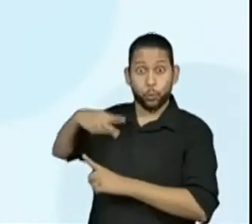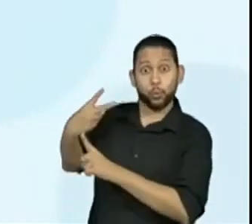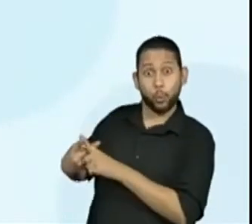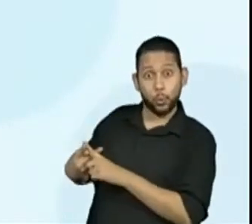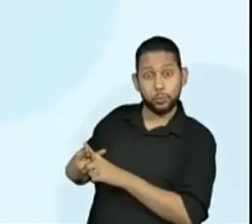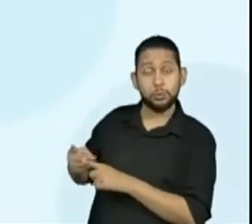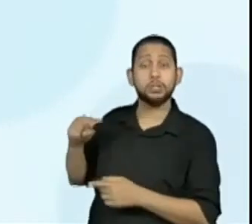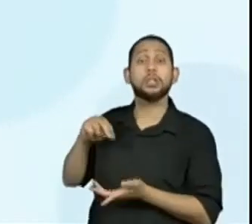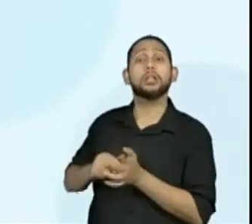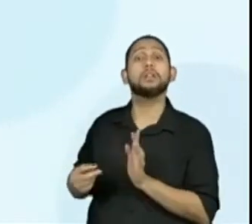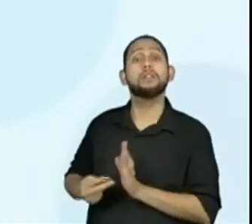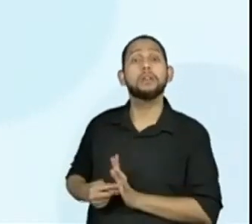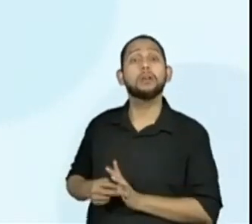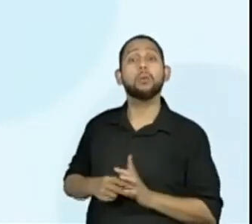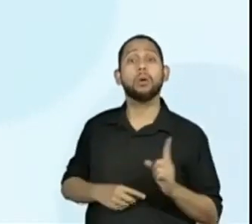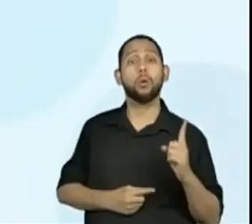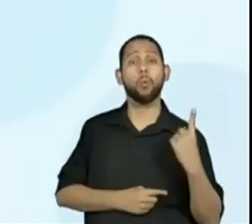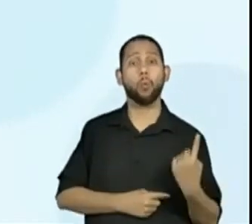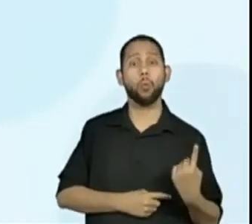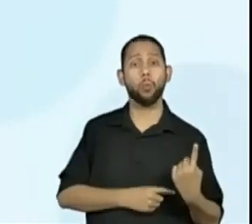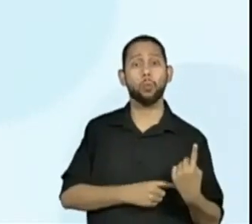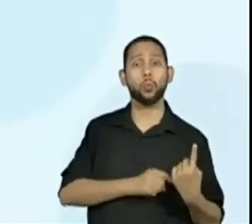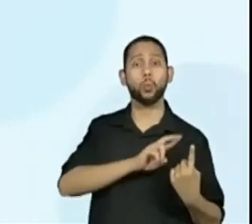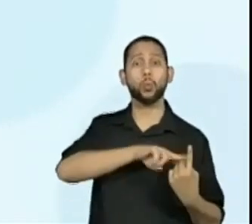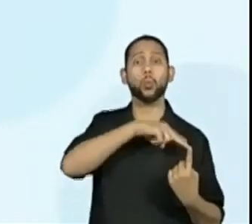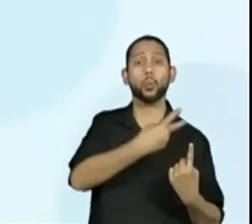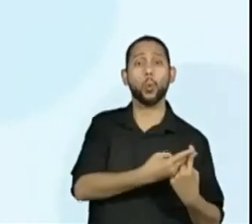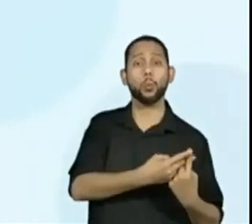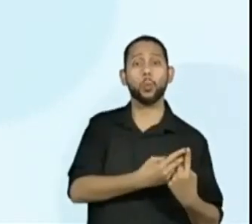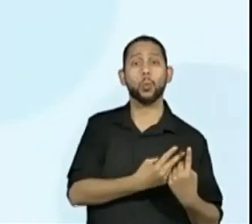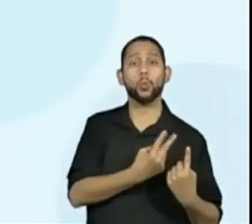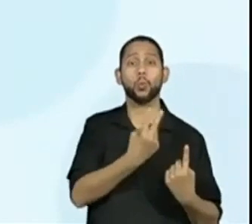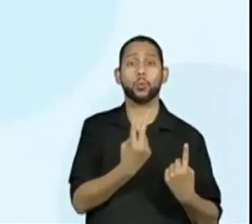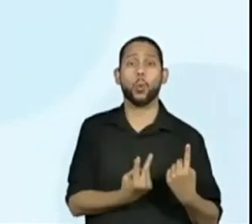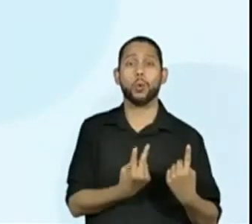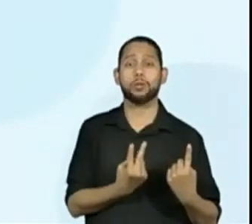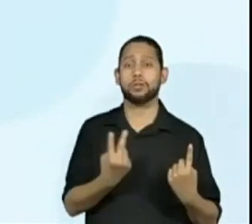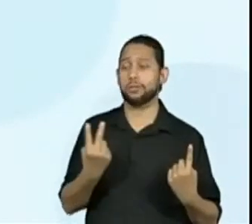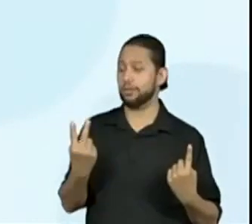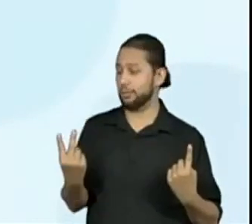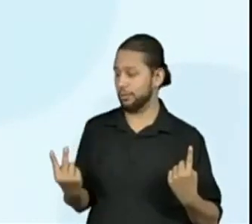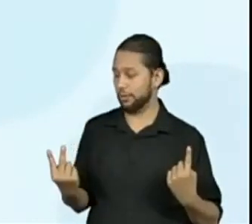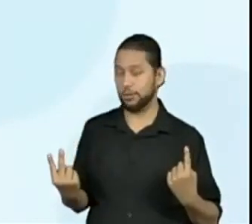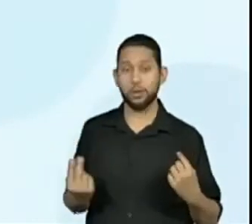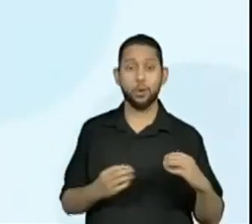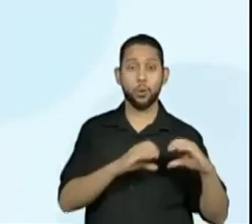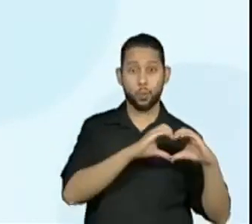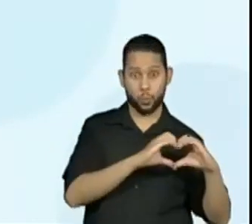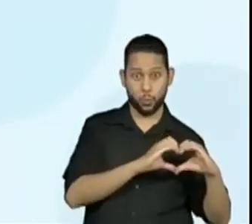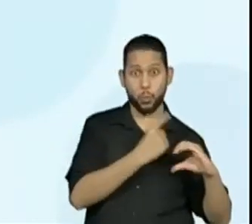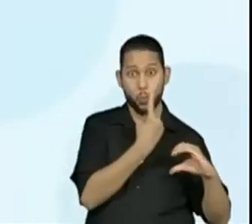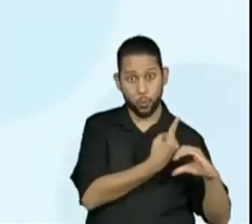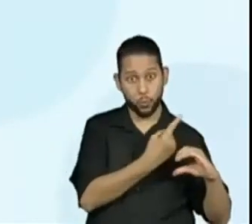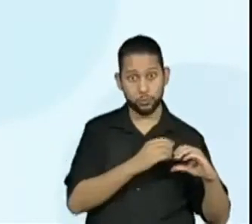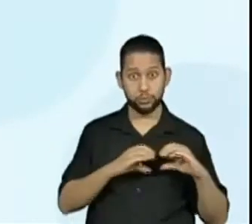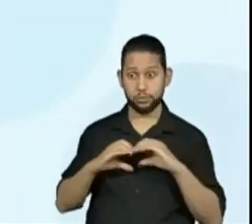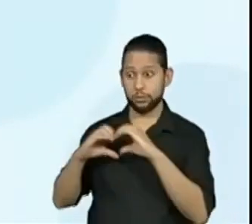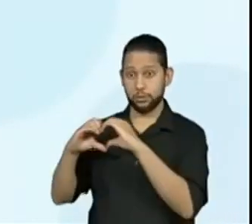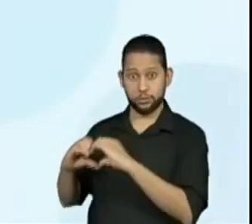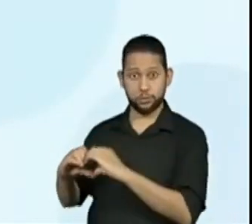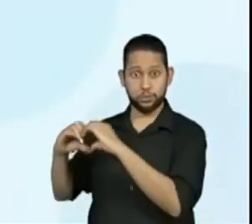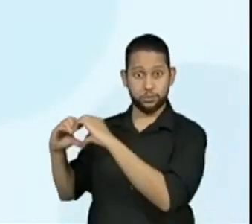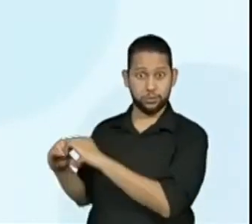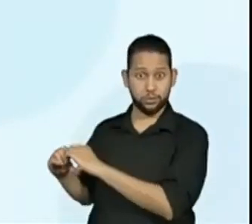deve receber dois coraçõezinhos. O total dos valores é igual a os dois